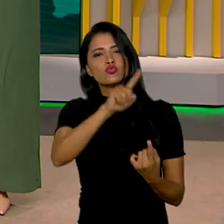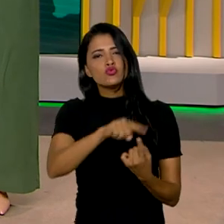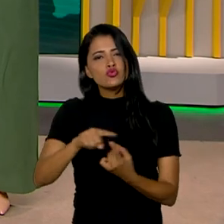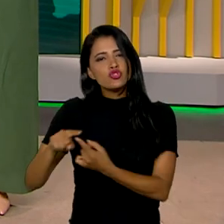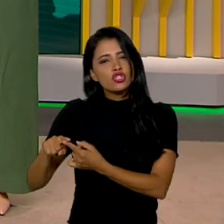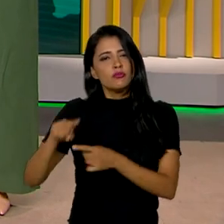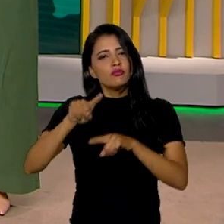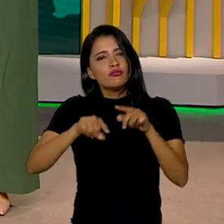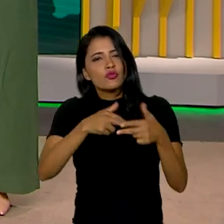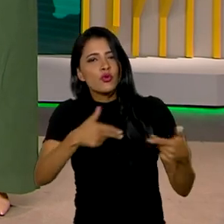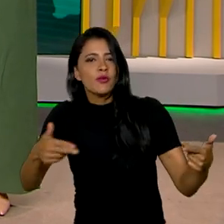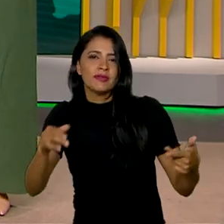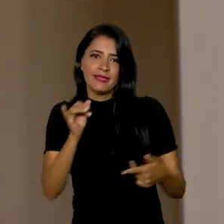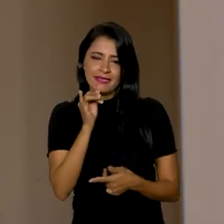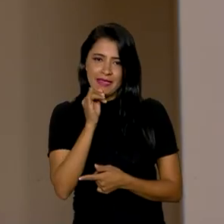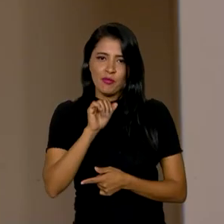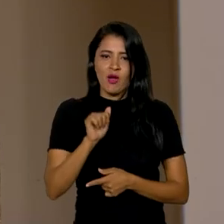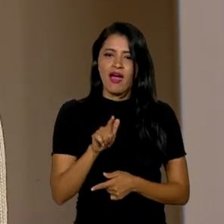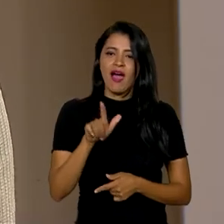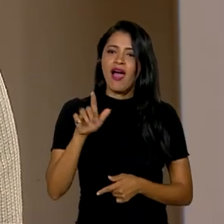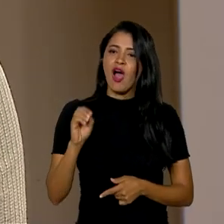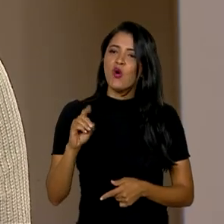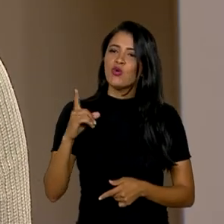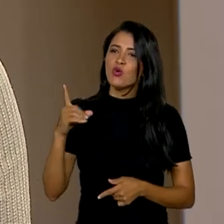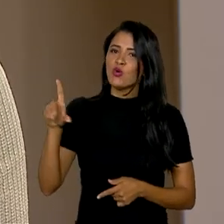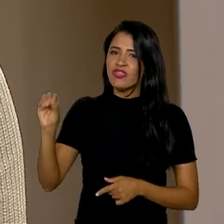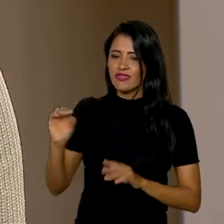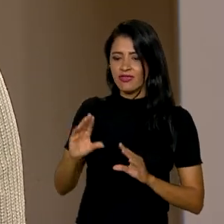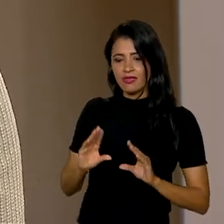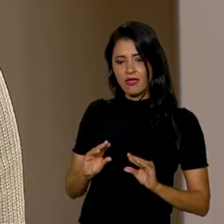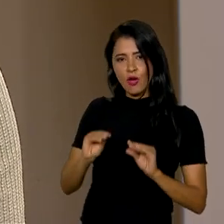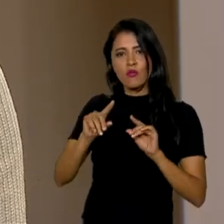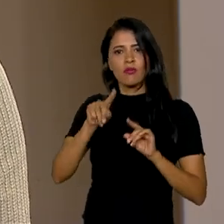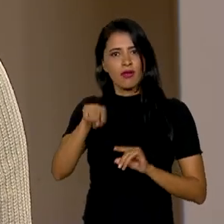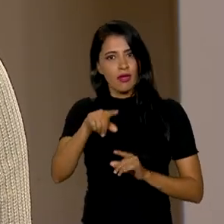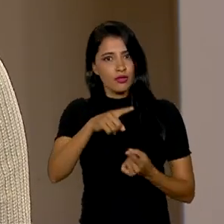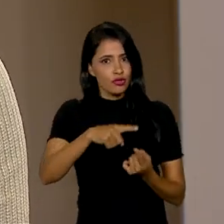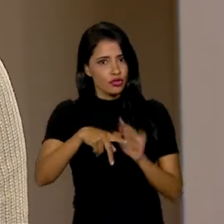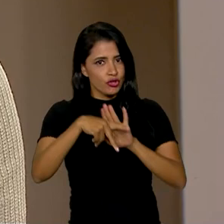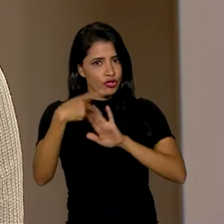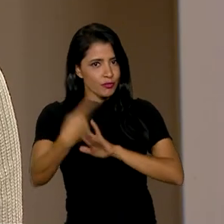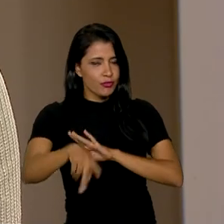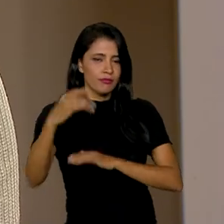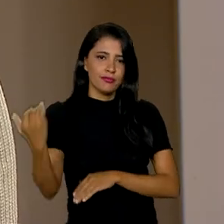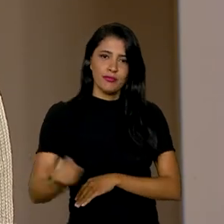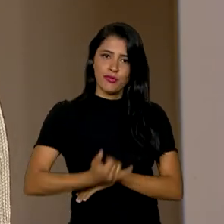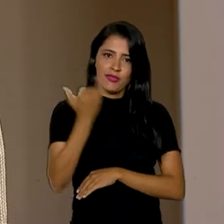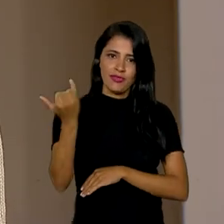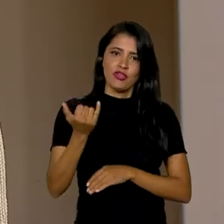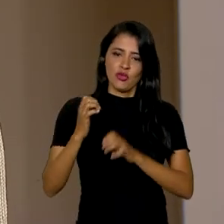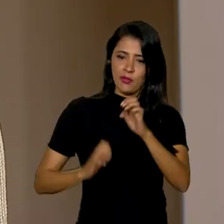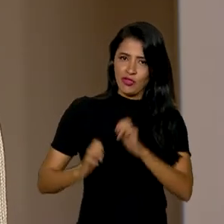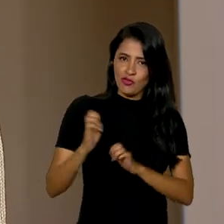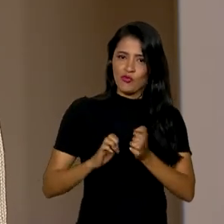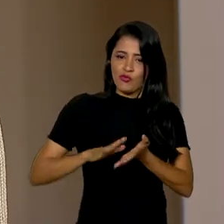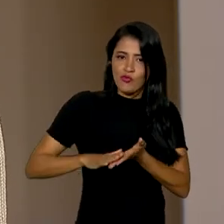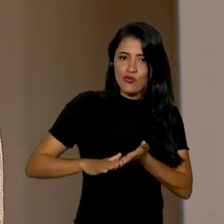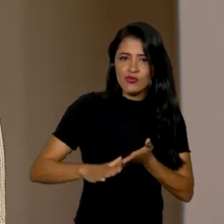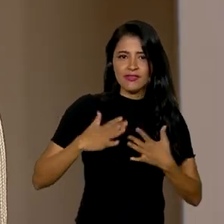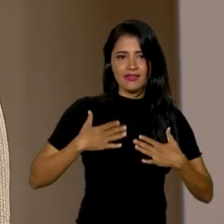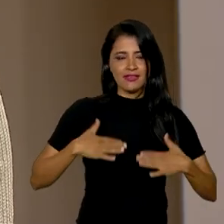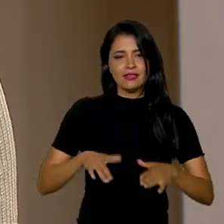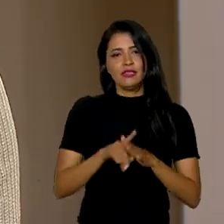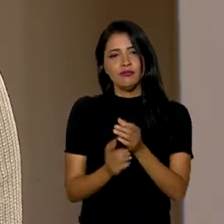culturas, como o algodão. Esse tipo de matéria-prima é fundamental para a indústria têxtil, gera riquezas para o país,